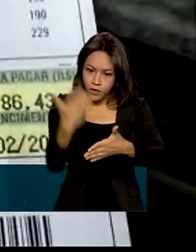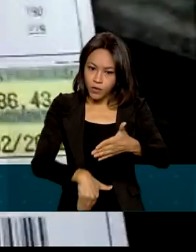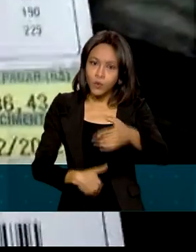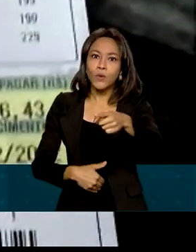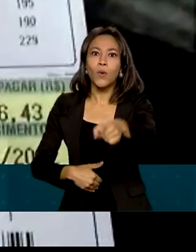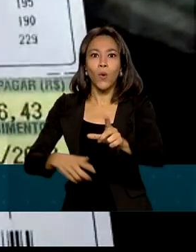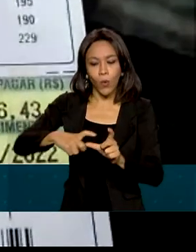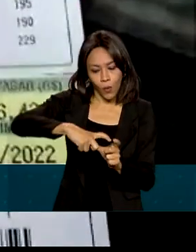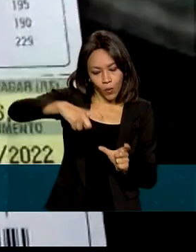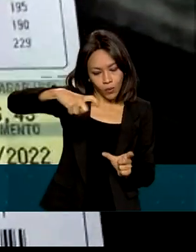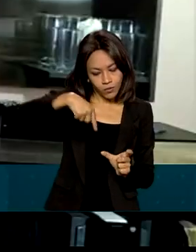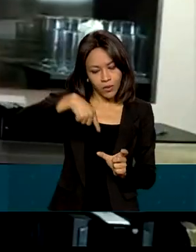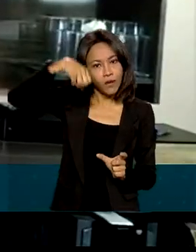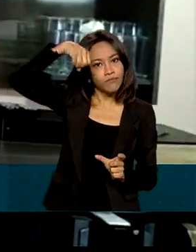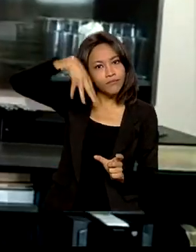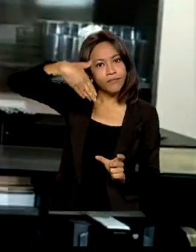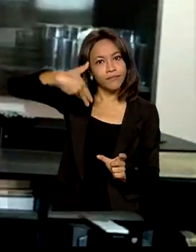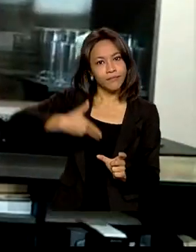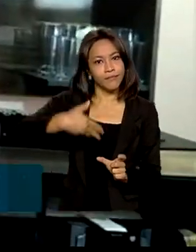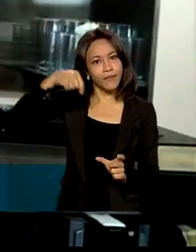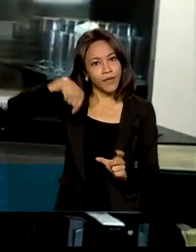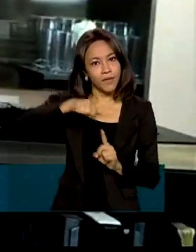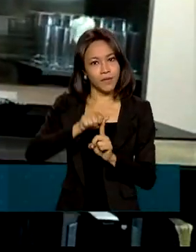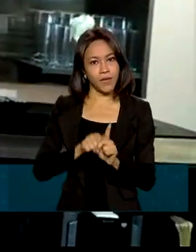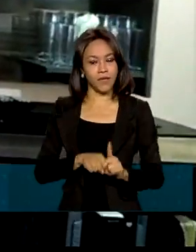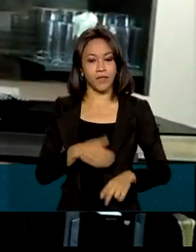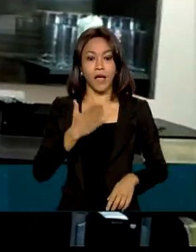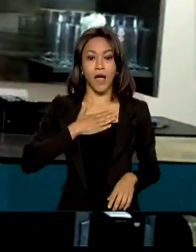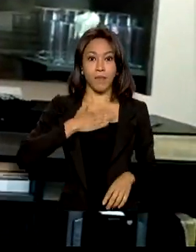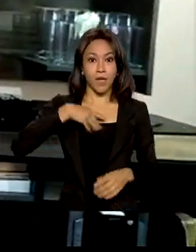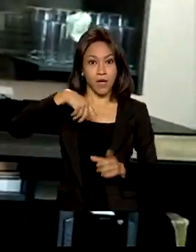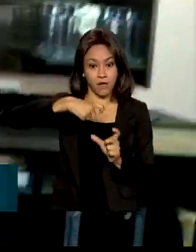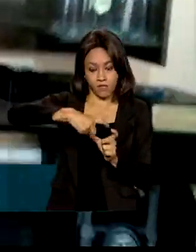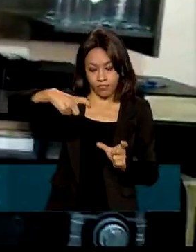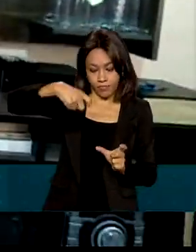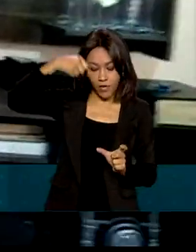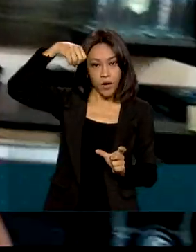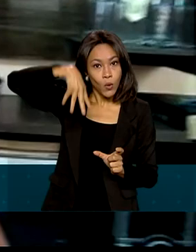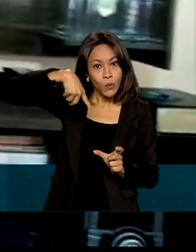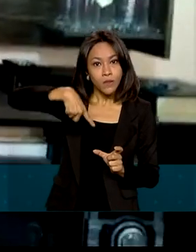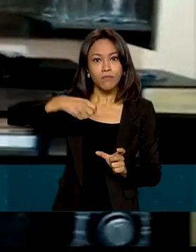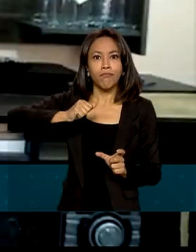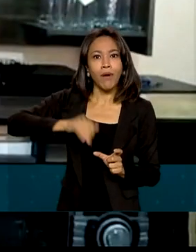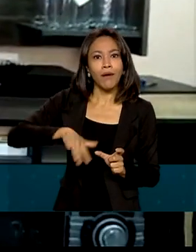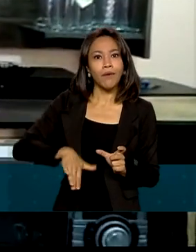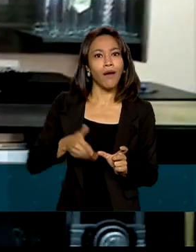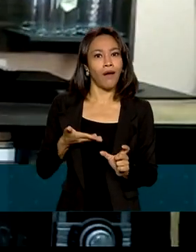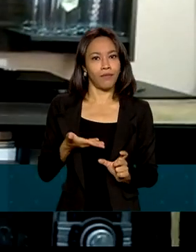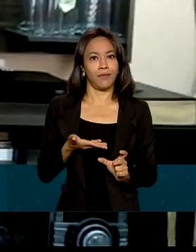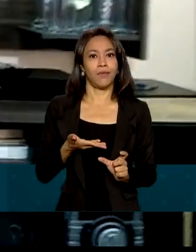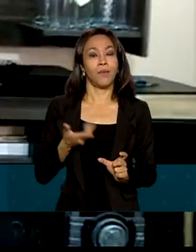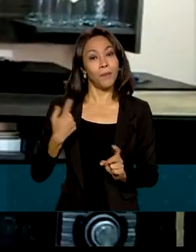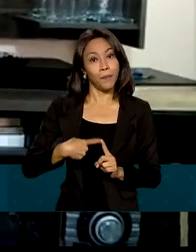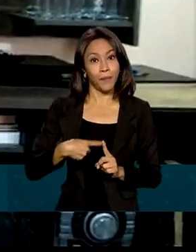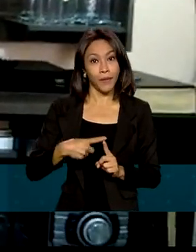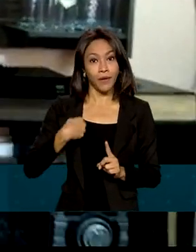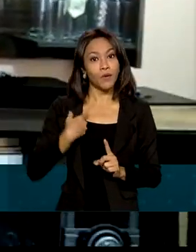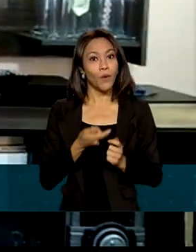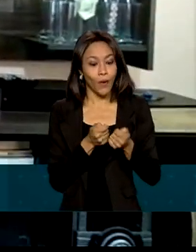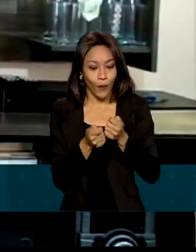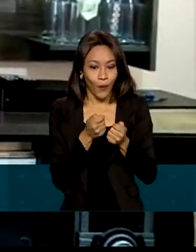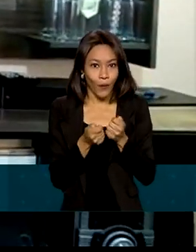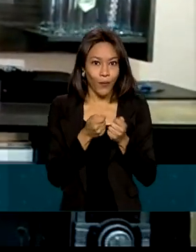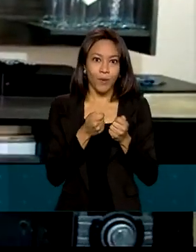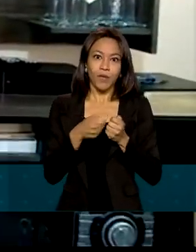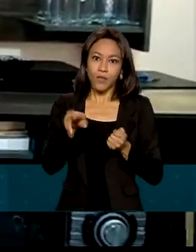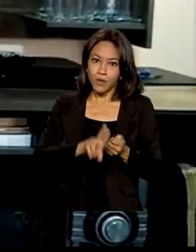na tarifa deste mês. A minha conta de luz este mês já lavei mais barata, porque eu estou economizando mais no